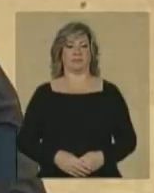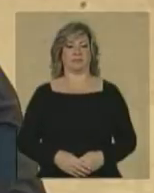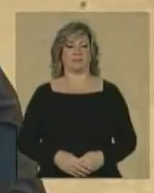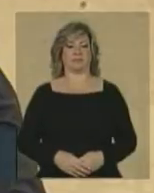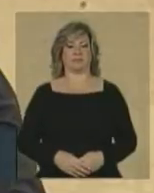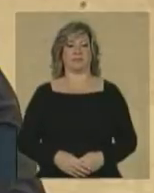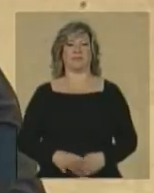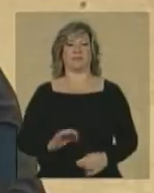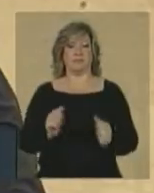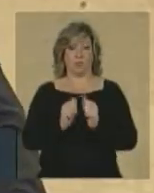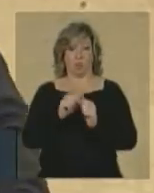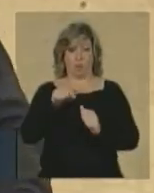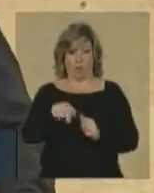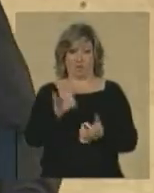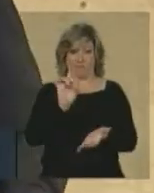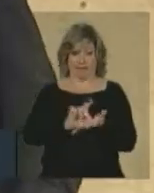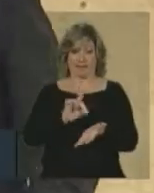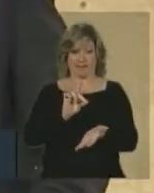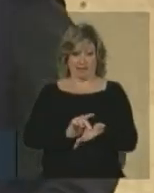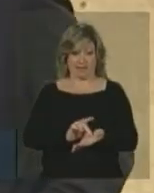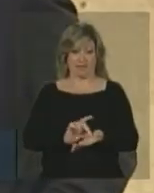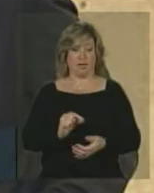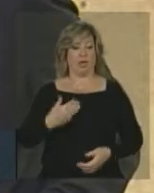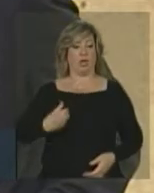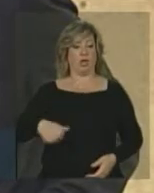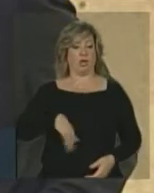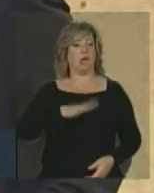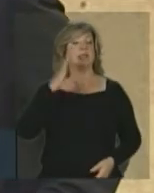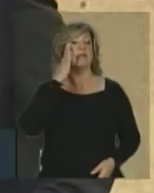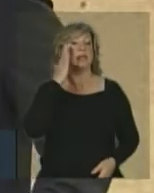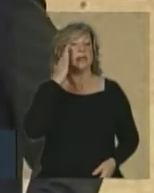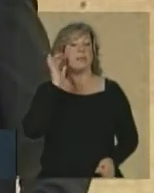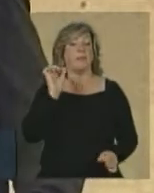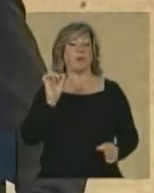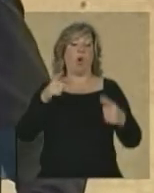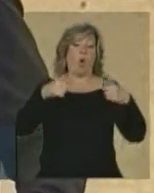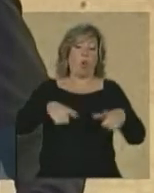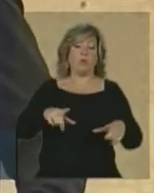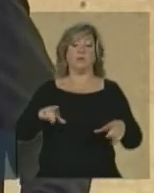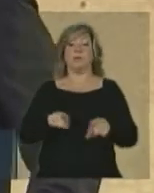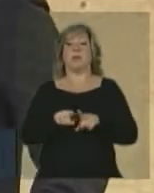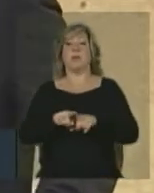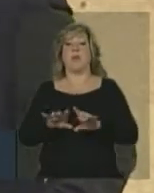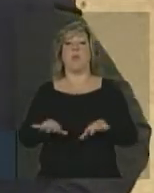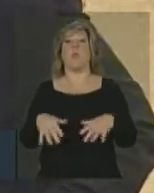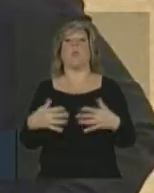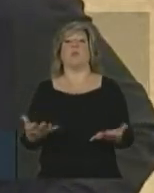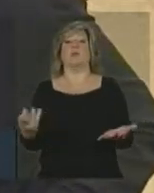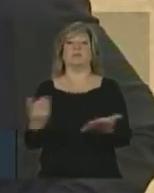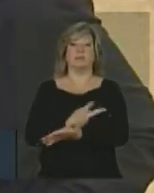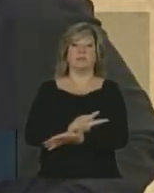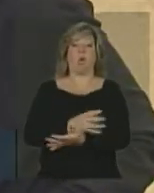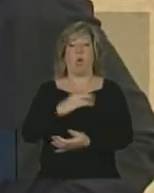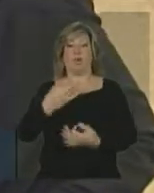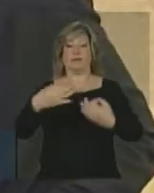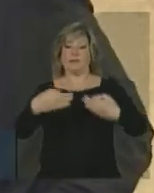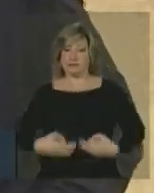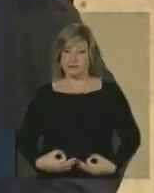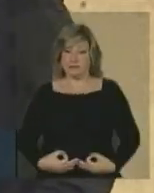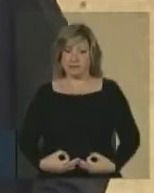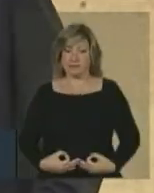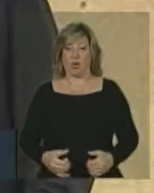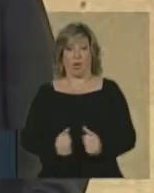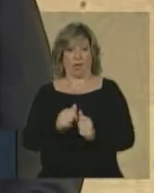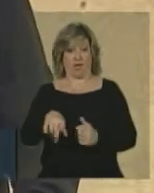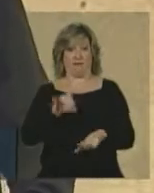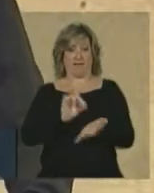Com a verdade, nós sabemos onde e quando erramos, onde e quando acertamos. Com a